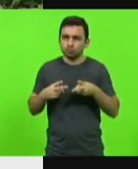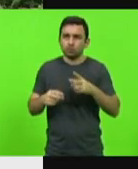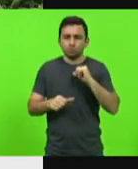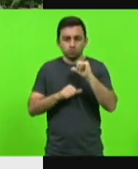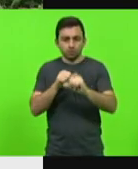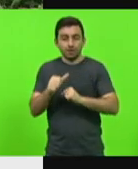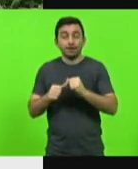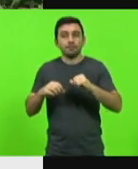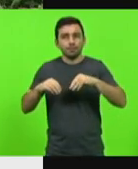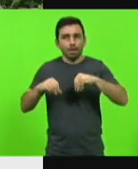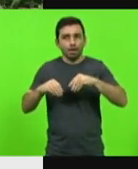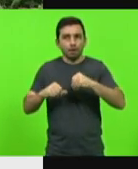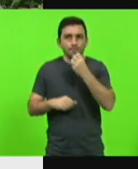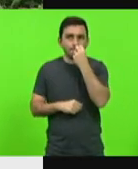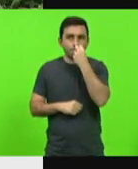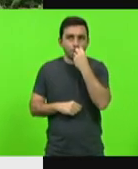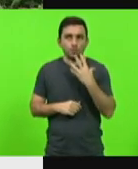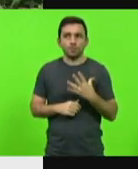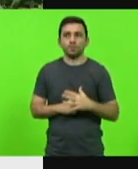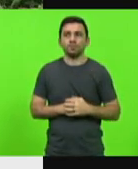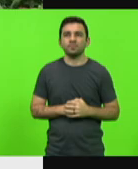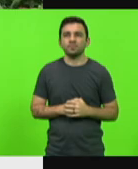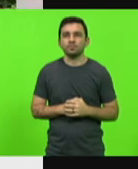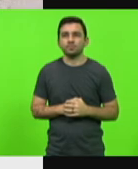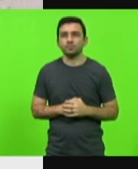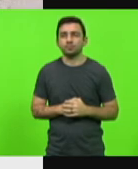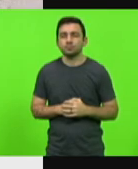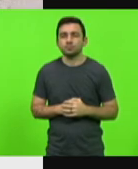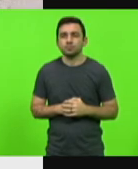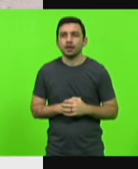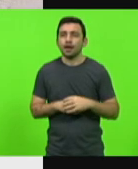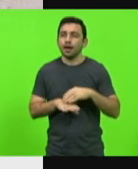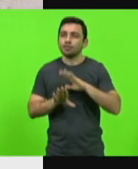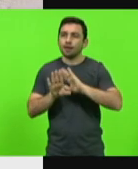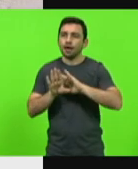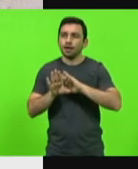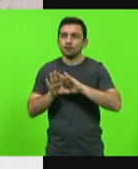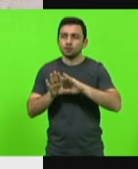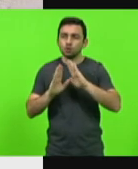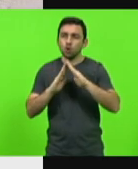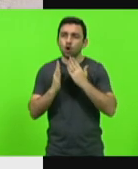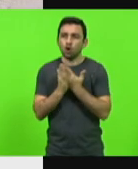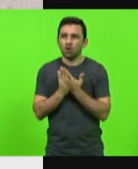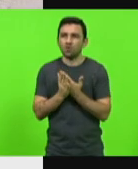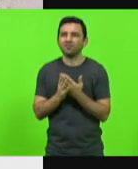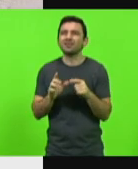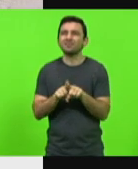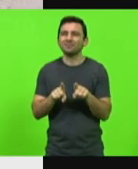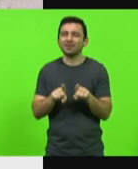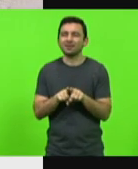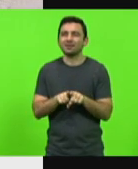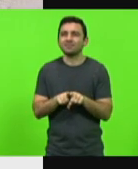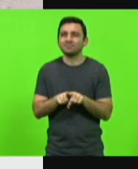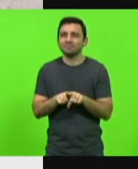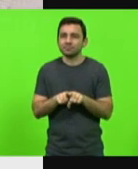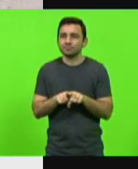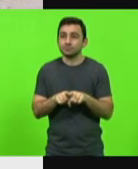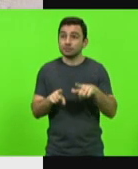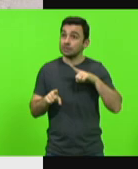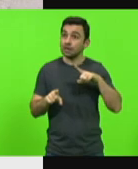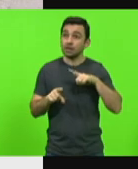em terra boa, em adubo. Isso atrás da escola também. O canteiro que a escola tem,